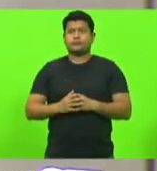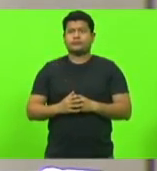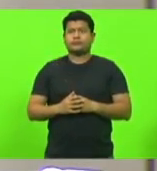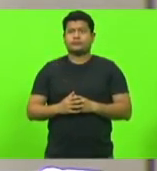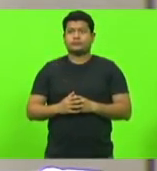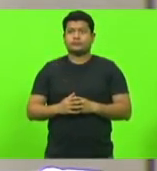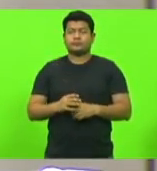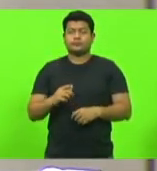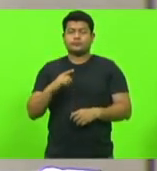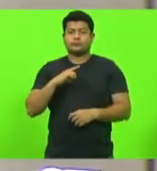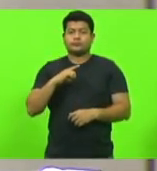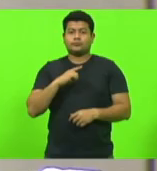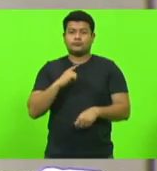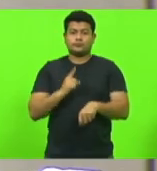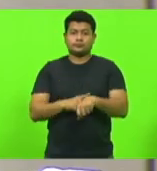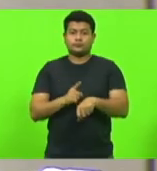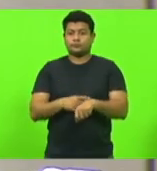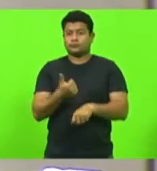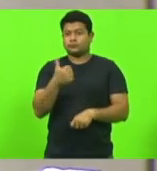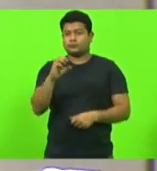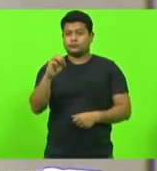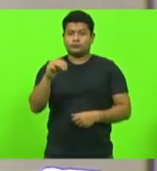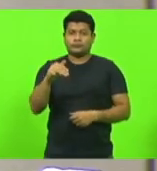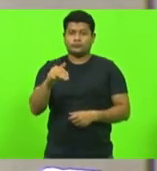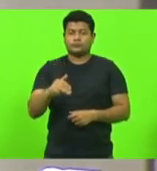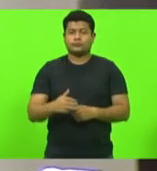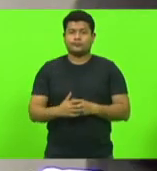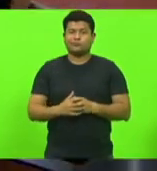Deputada Paulinha, a vossa excelência será dez minutos, deputada.